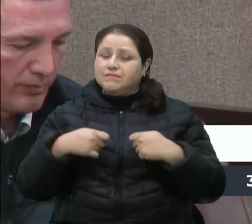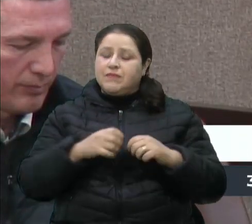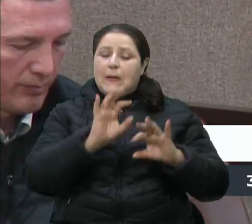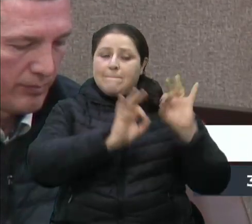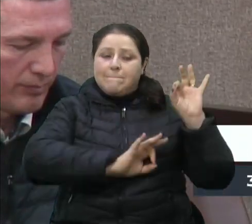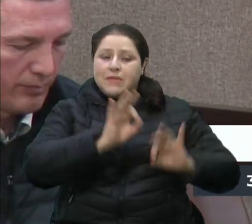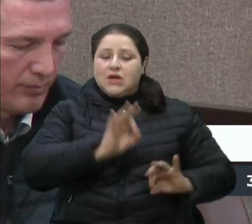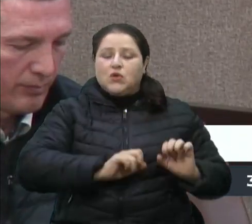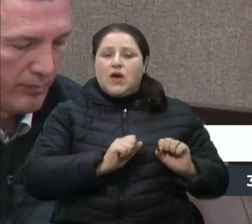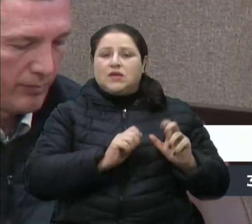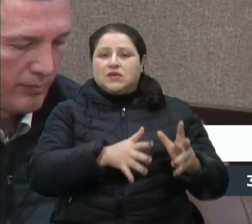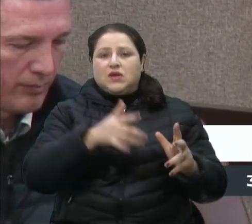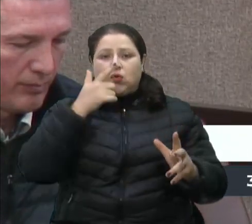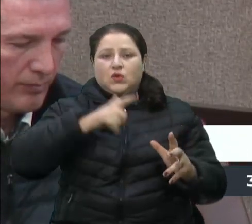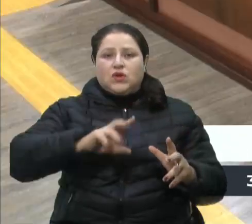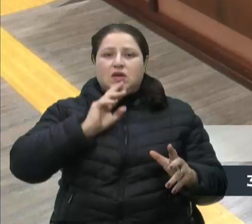ação para resultados. Muito obrigado.